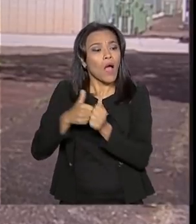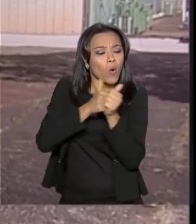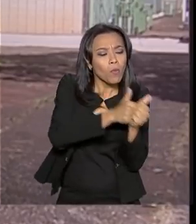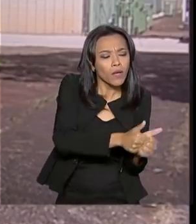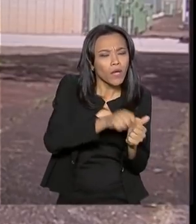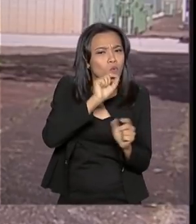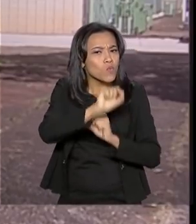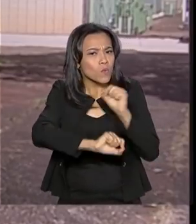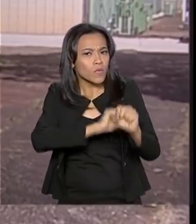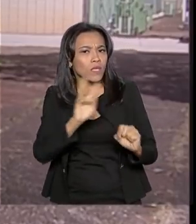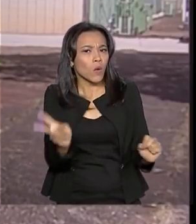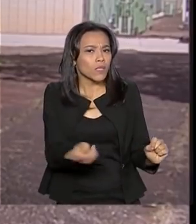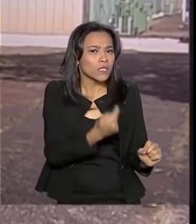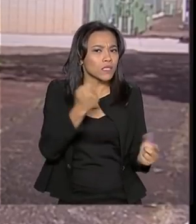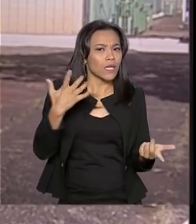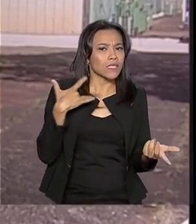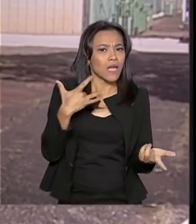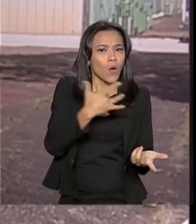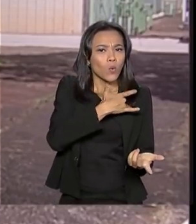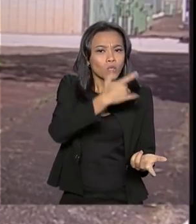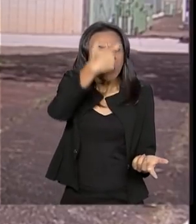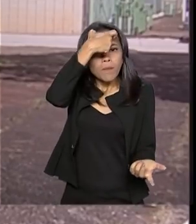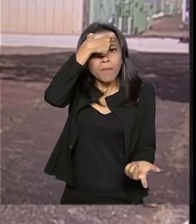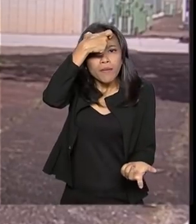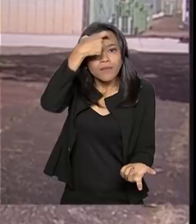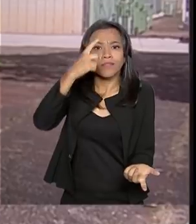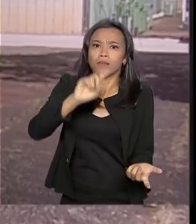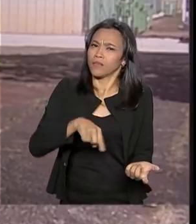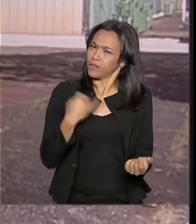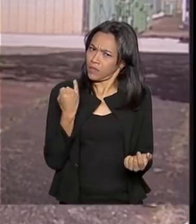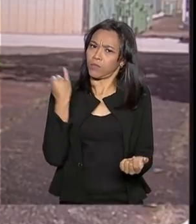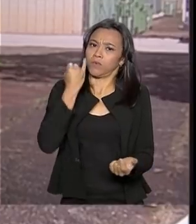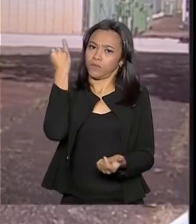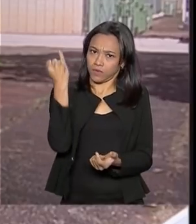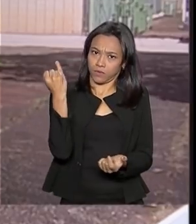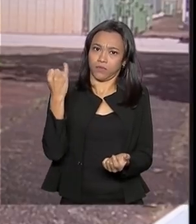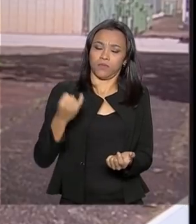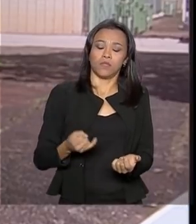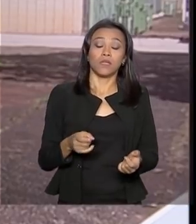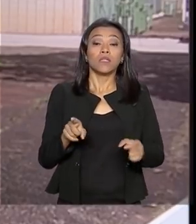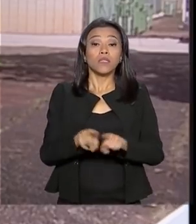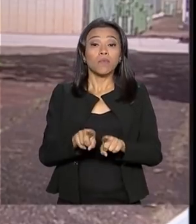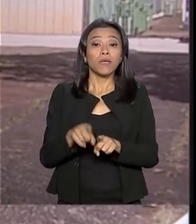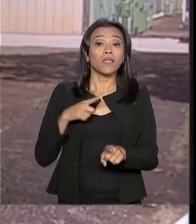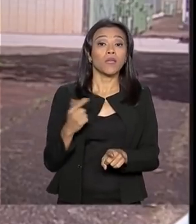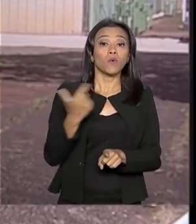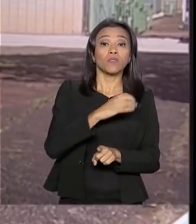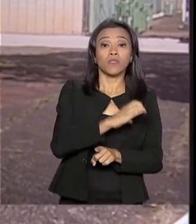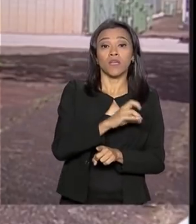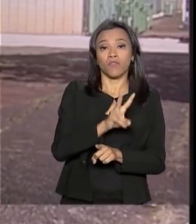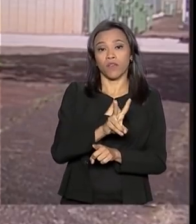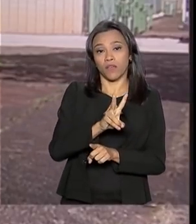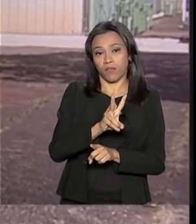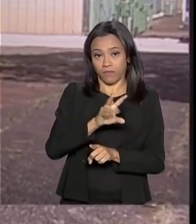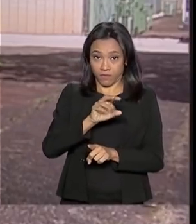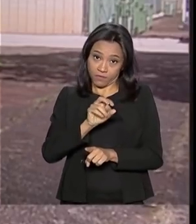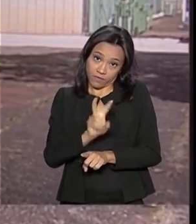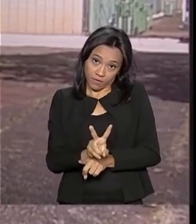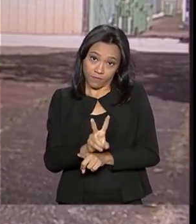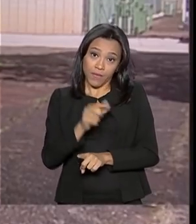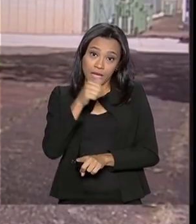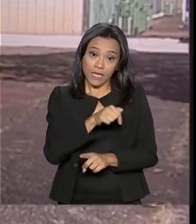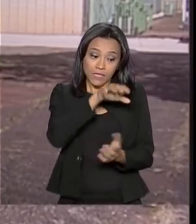direitinho essa questão da saúde mental que é tão importante. E independente disso, temos também o CVV, que é o Centro de Valorização à Vida.